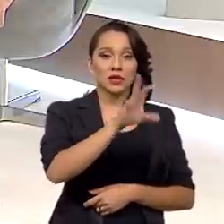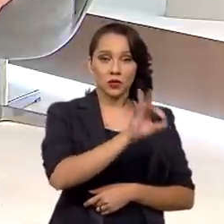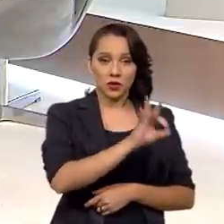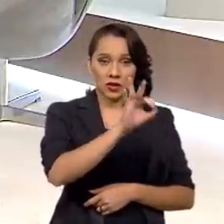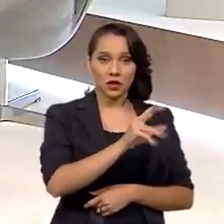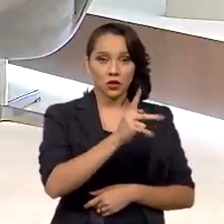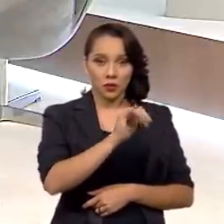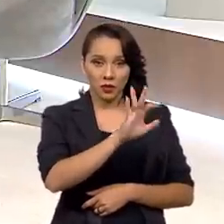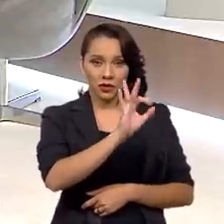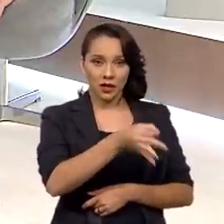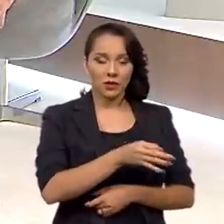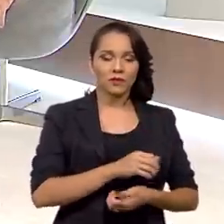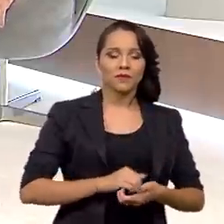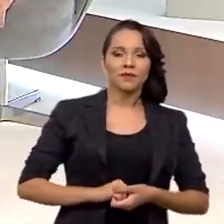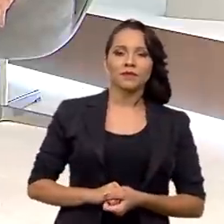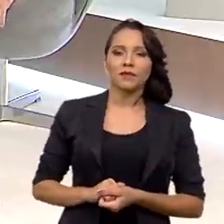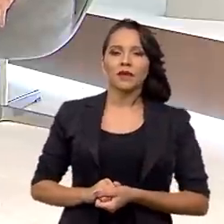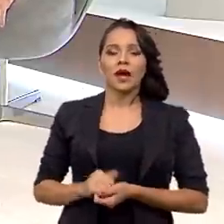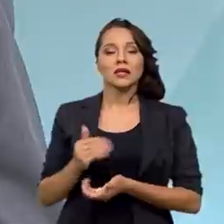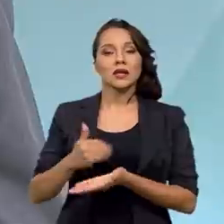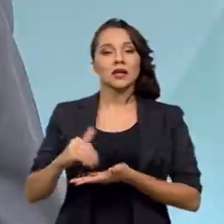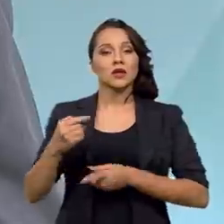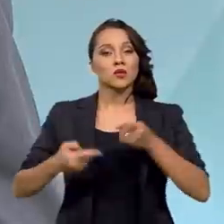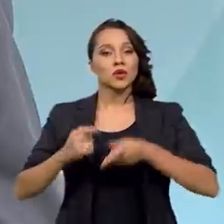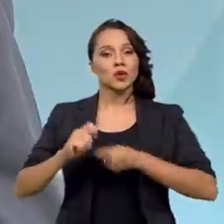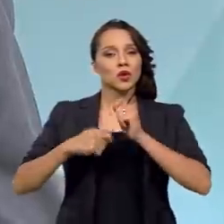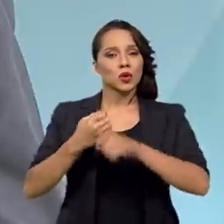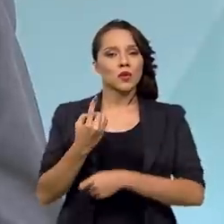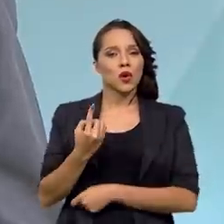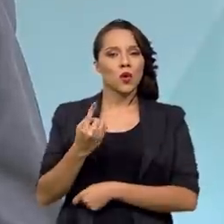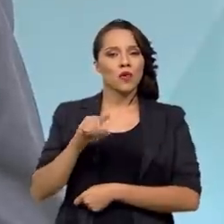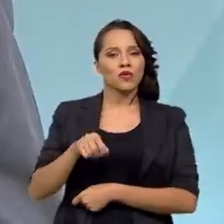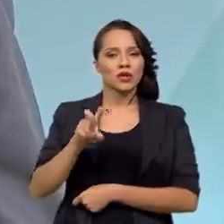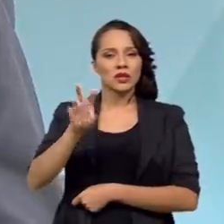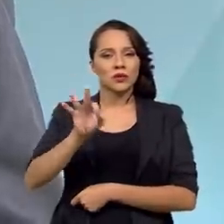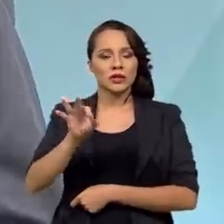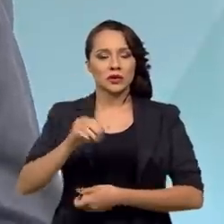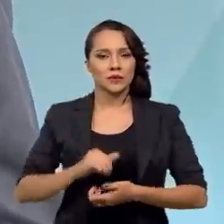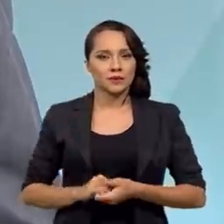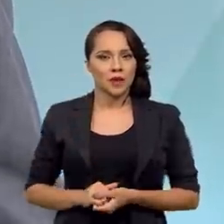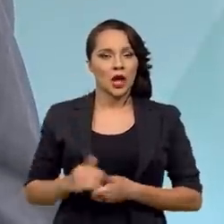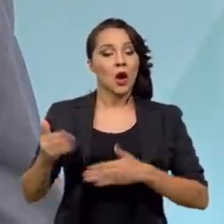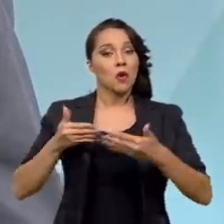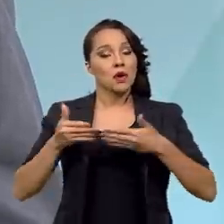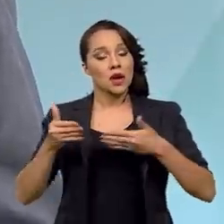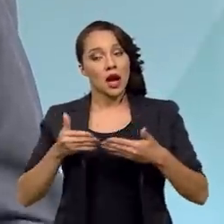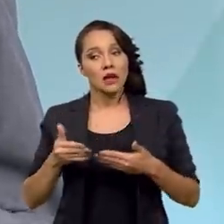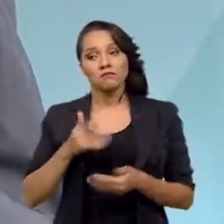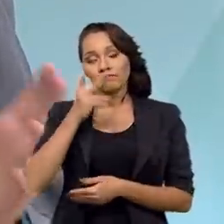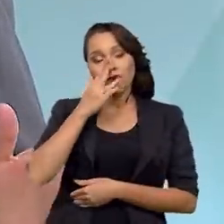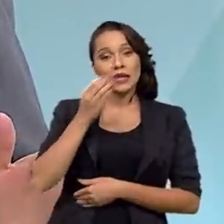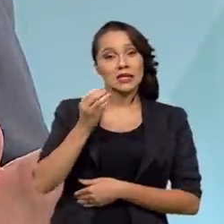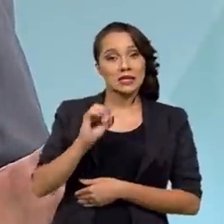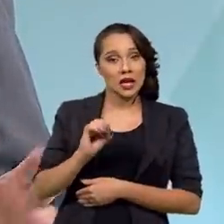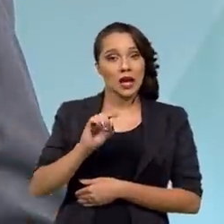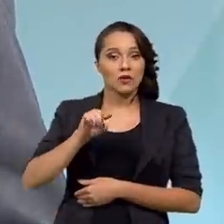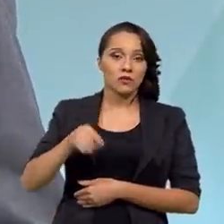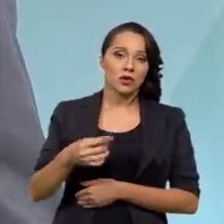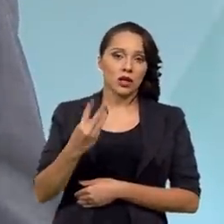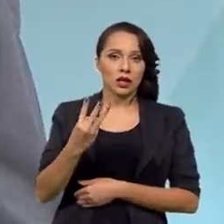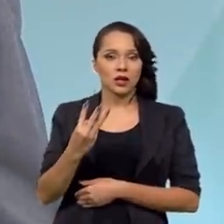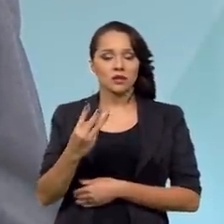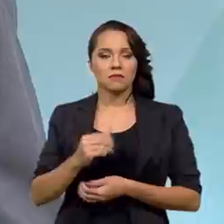é isso? A previsão da Secretaria de Política Econômica é 1,5%. O mercado está prevendo 0,3%.